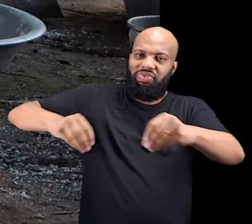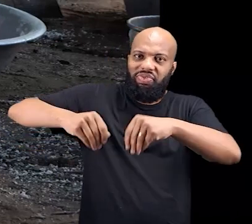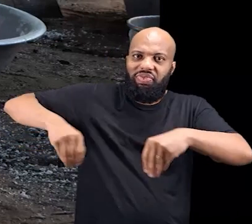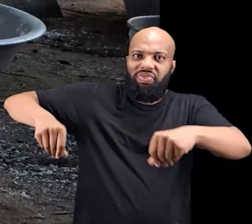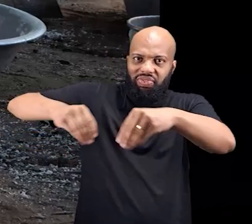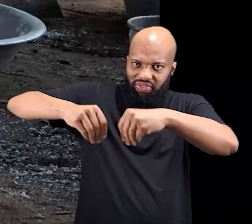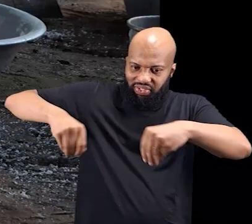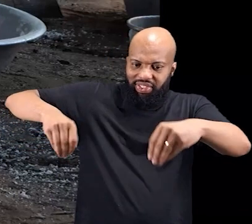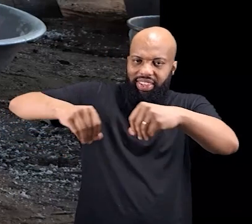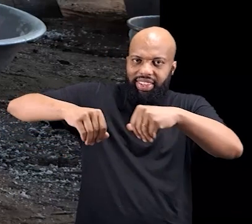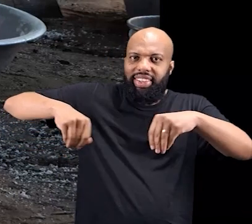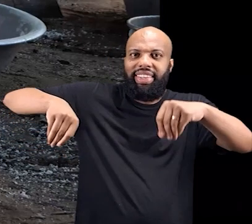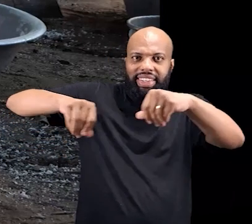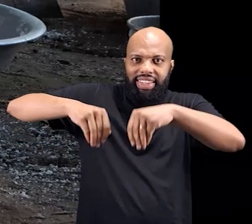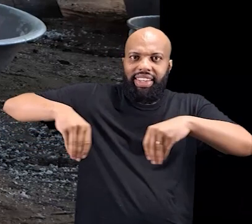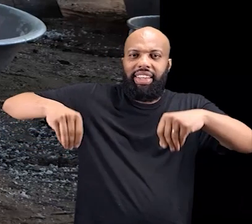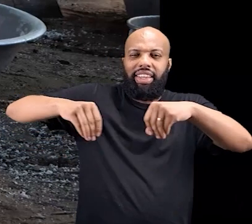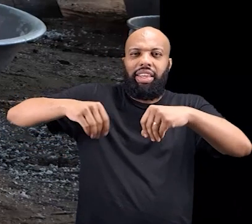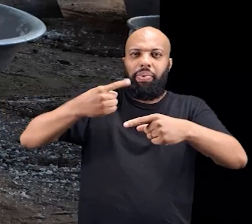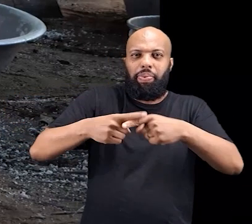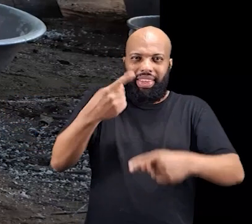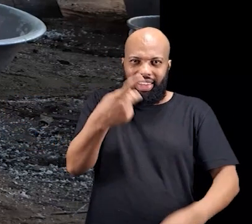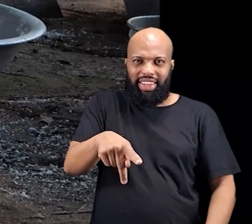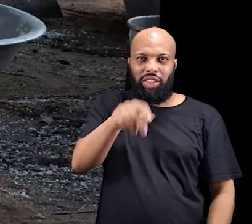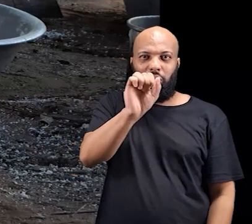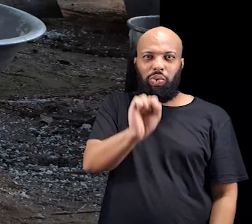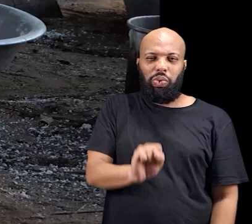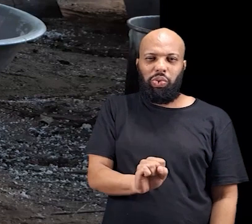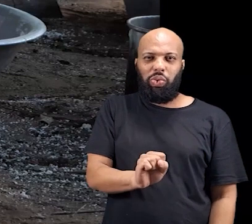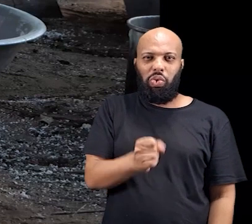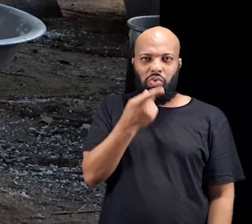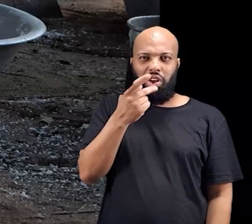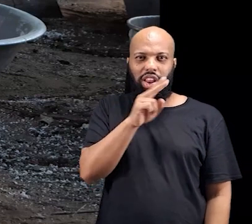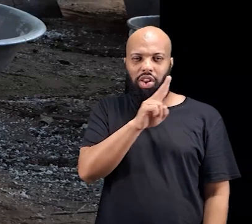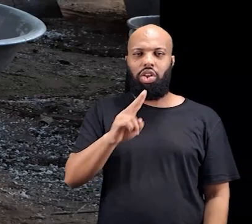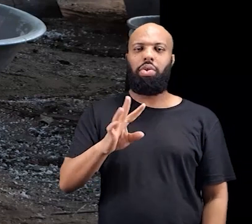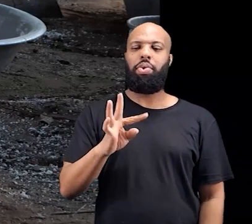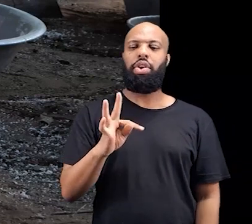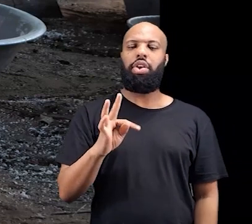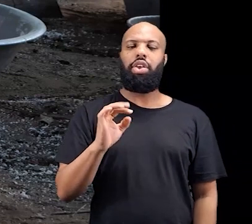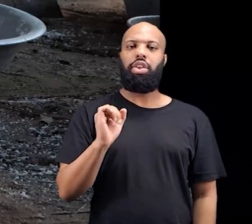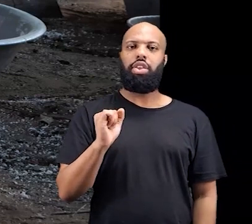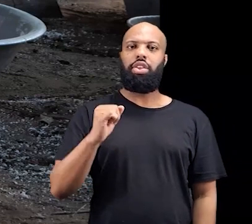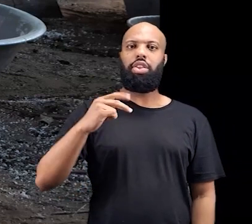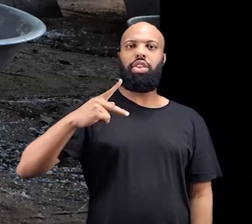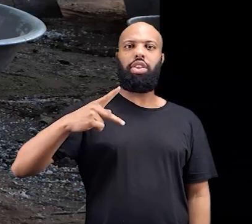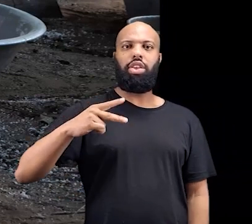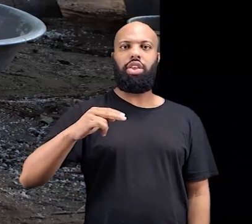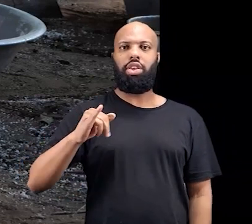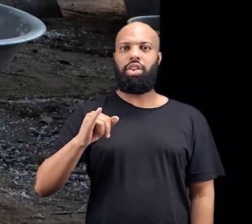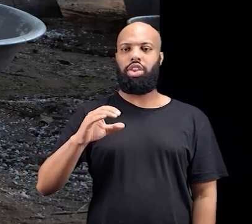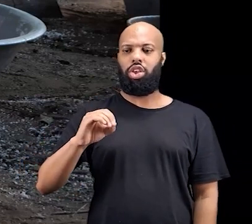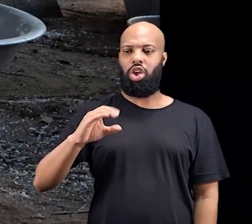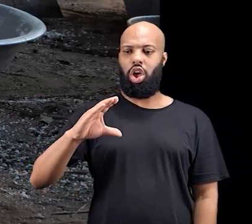bijus, que são, né? A maioria das pessoas do sul aqui conhece como a tapioca, mas